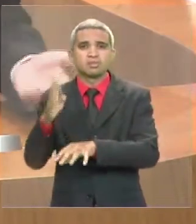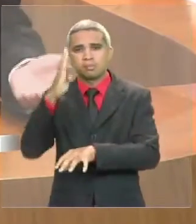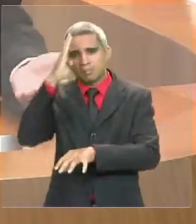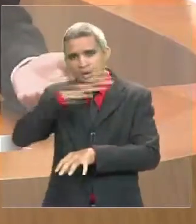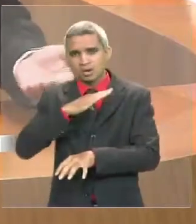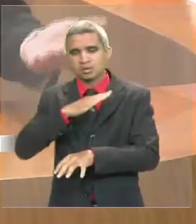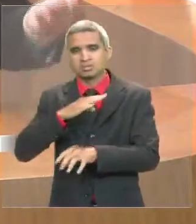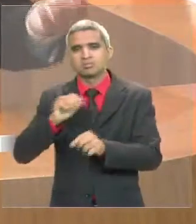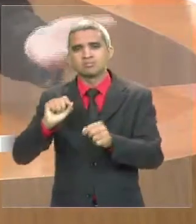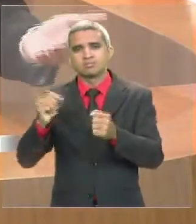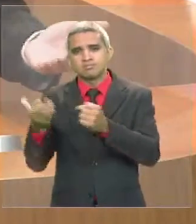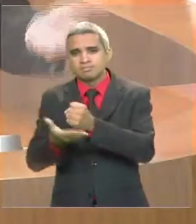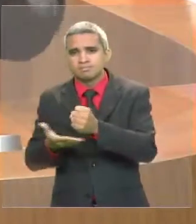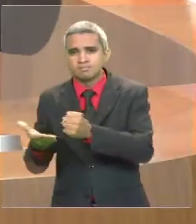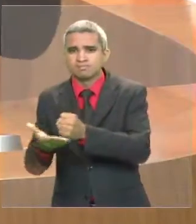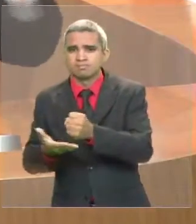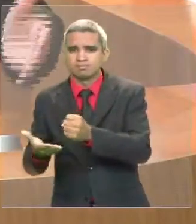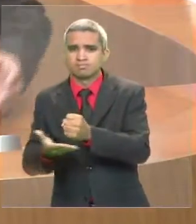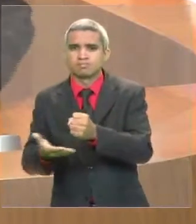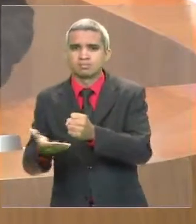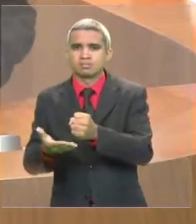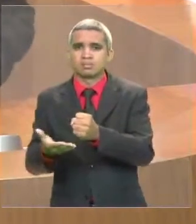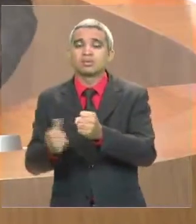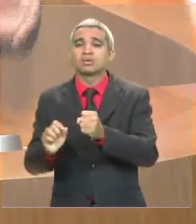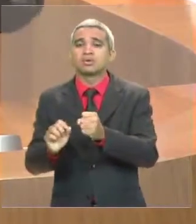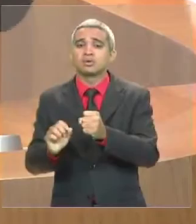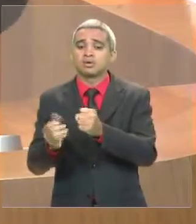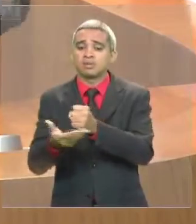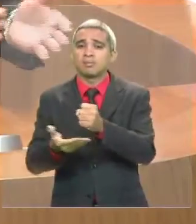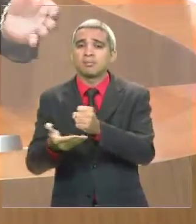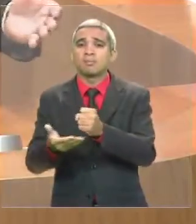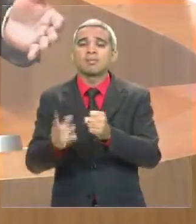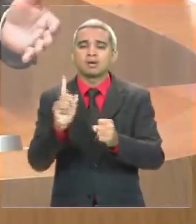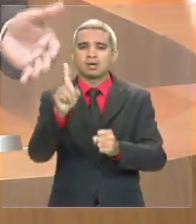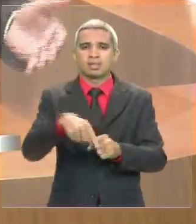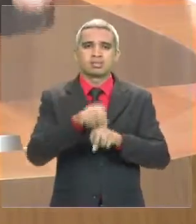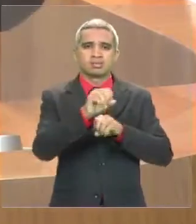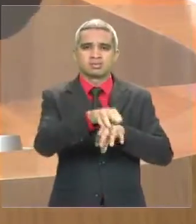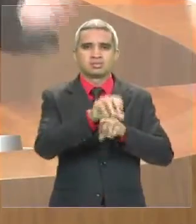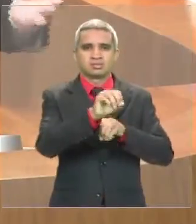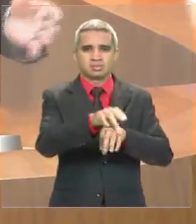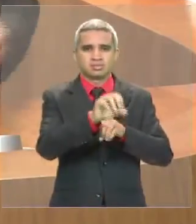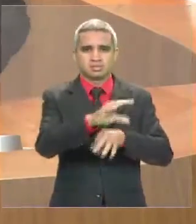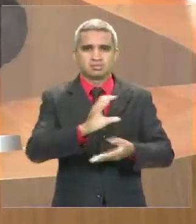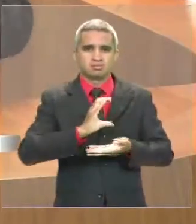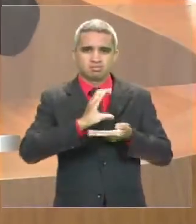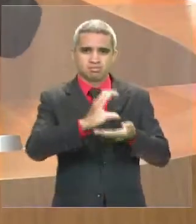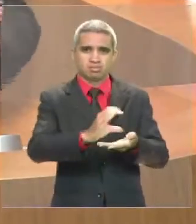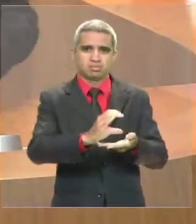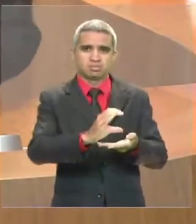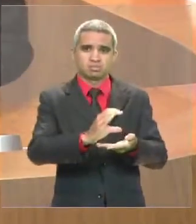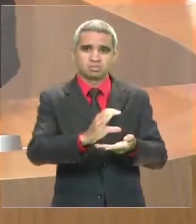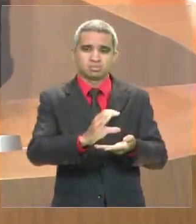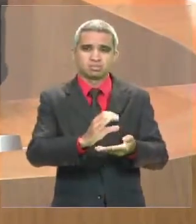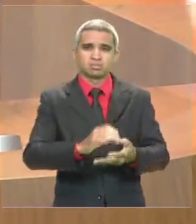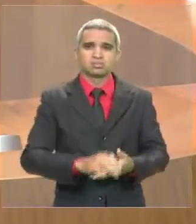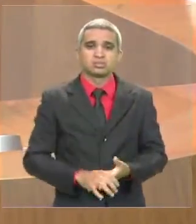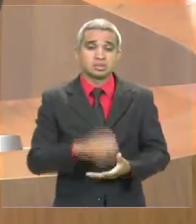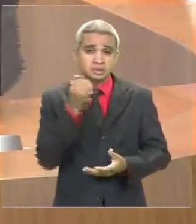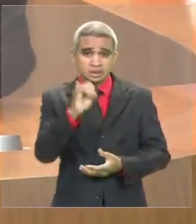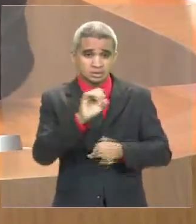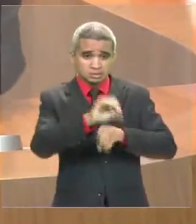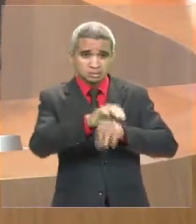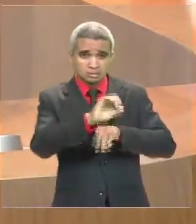E essa raiz se combate com a educação. Através da educação, se não for com a educação, não vamos conseguir